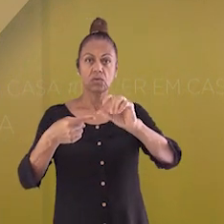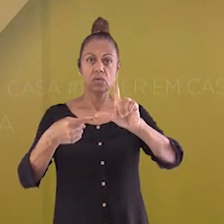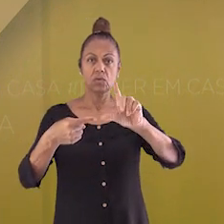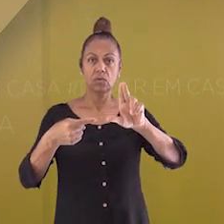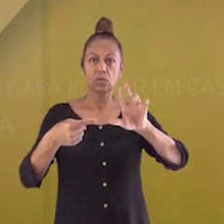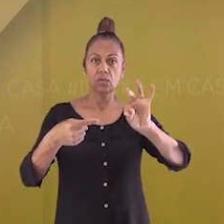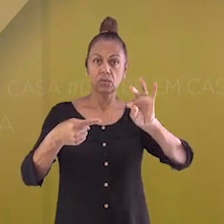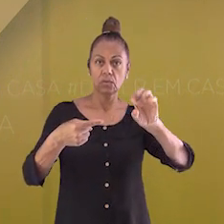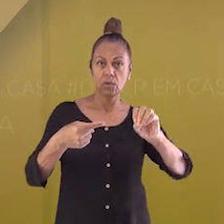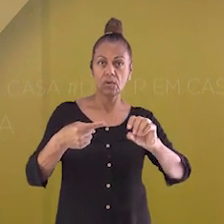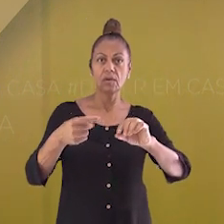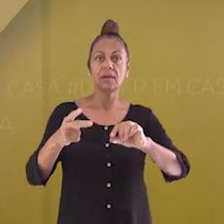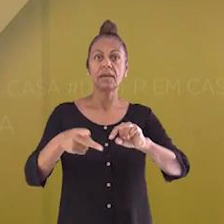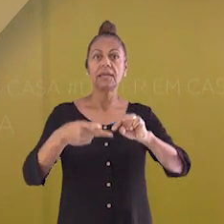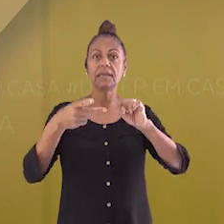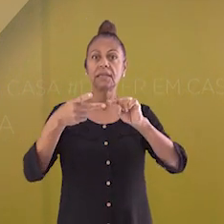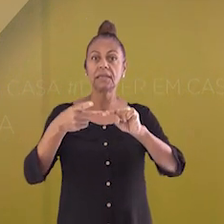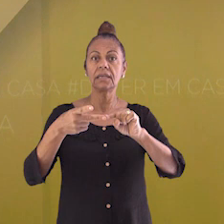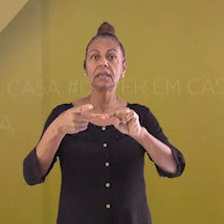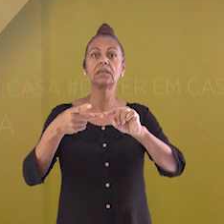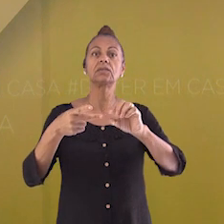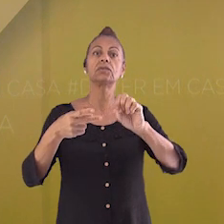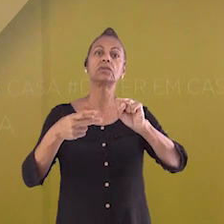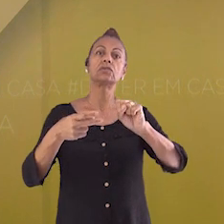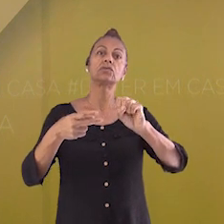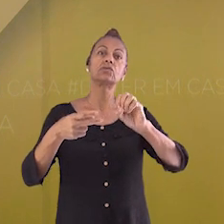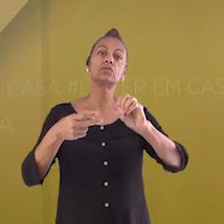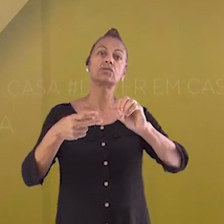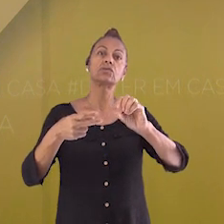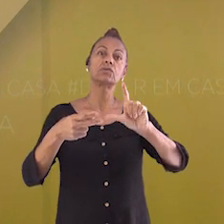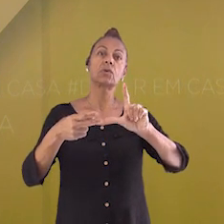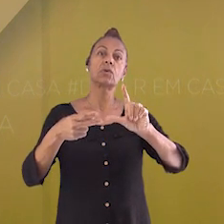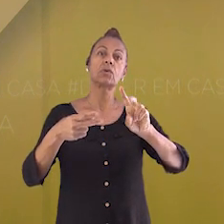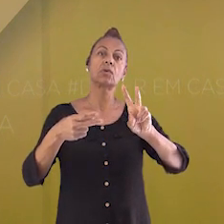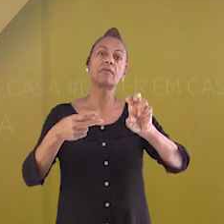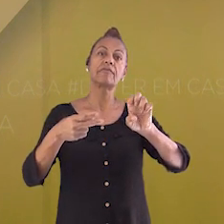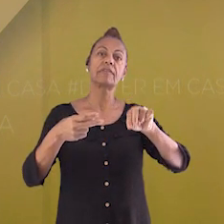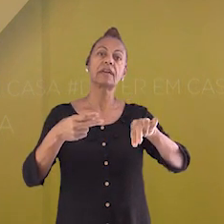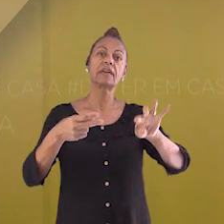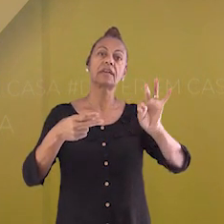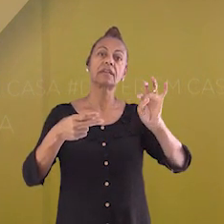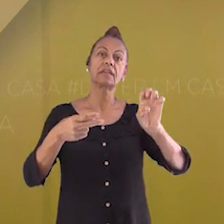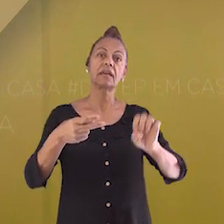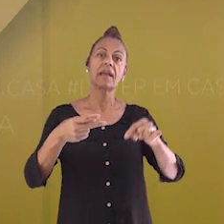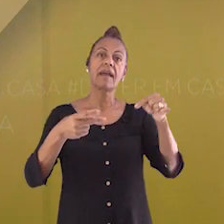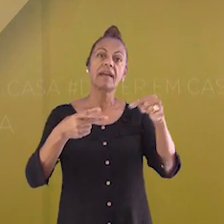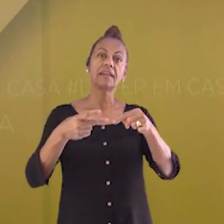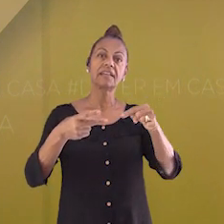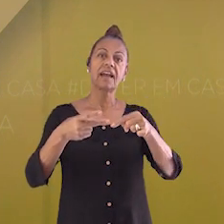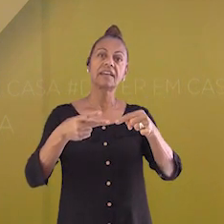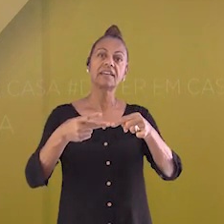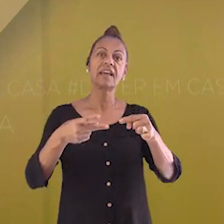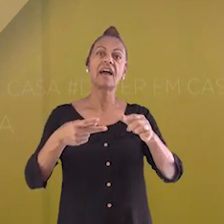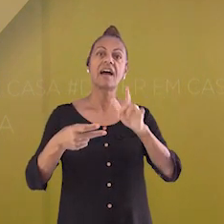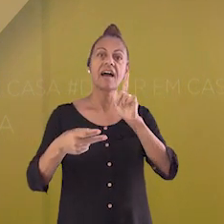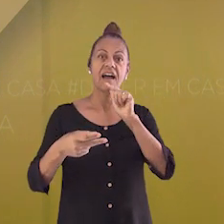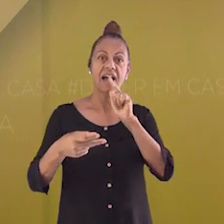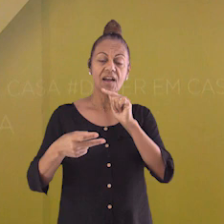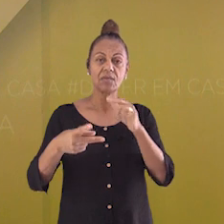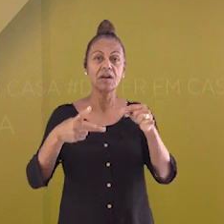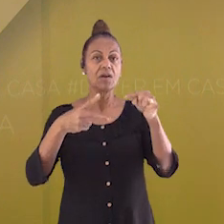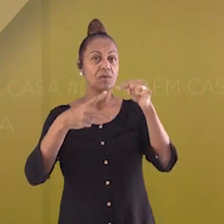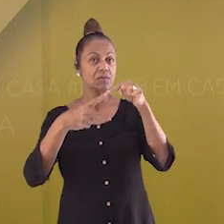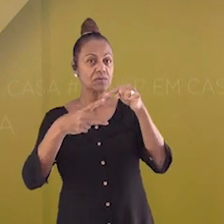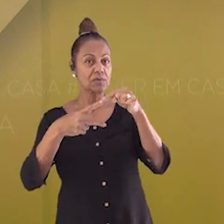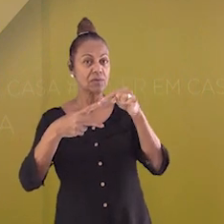No caso do suco em pó que foi preparado, o solvente é a água. O material em maior quantidade e o